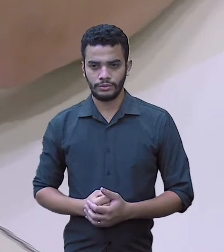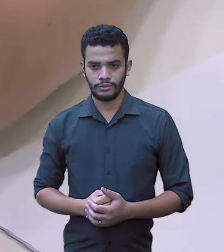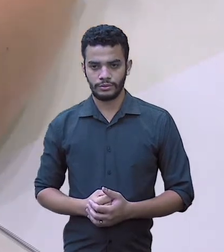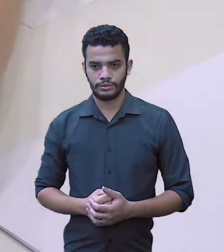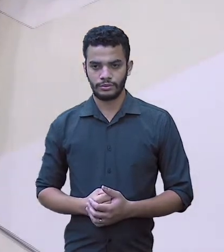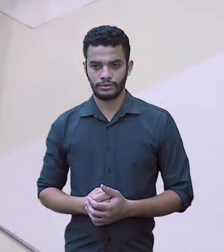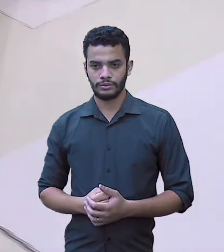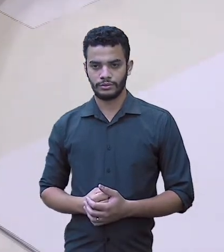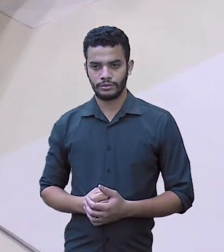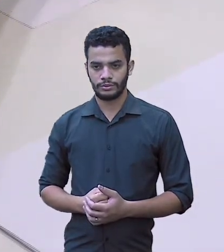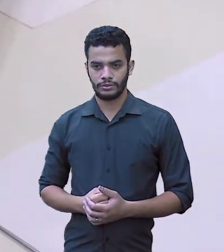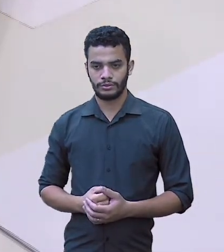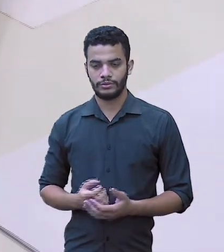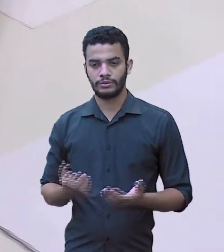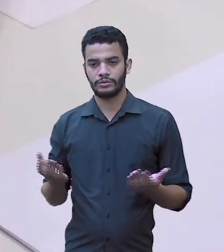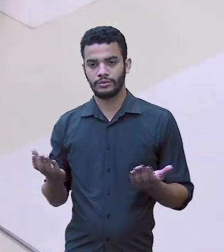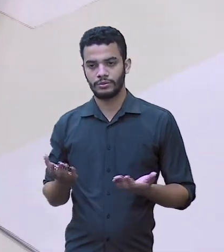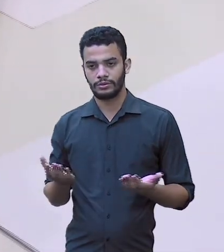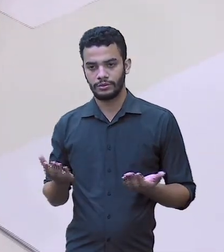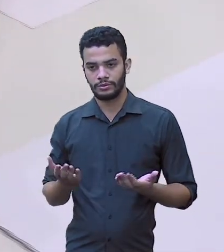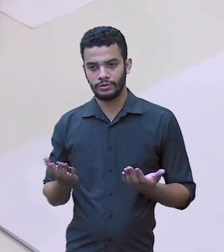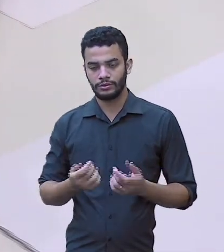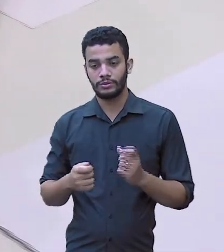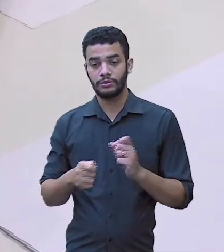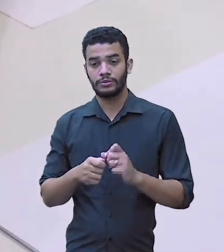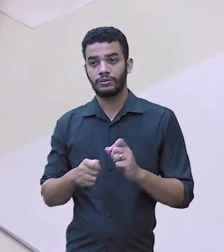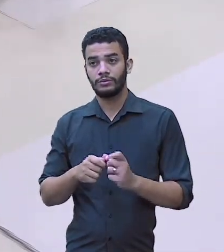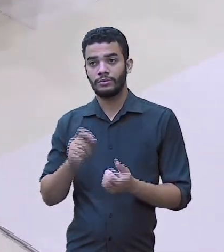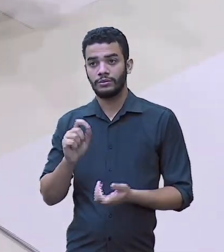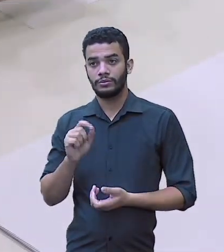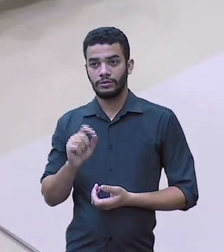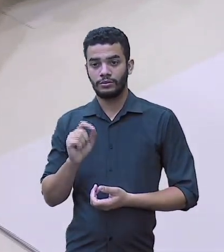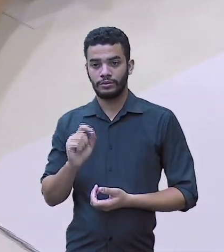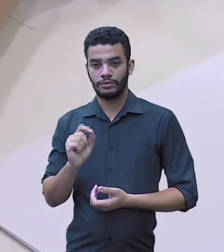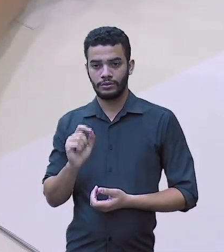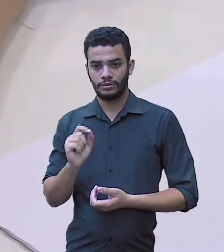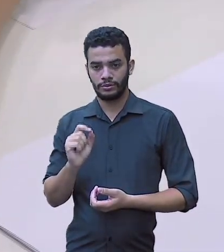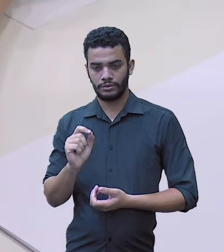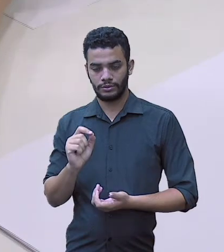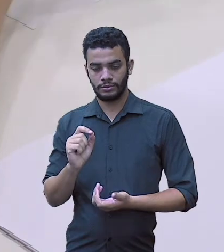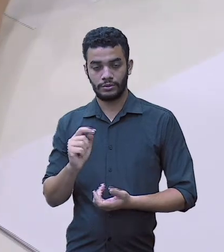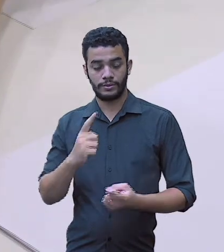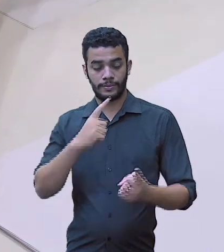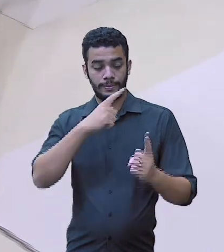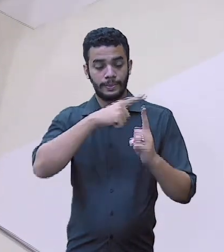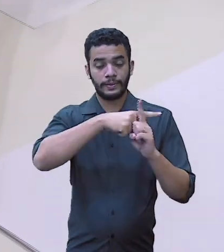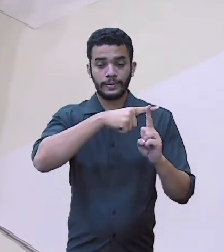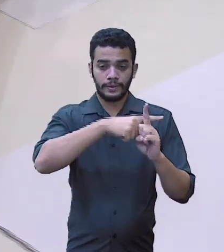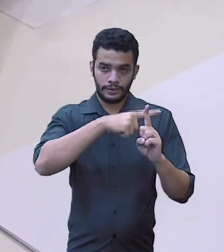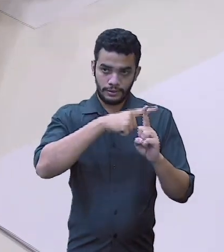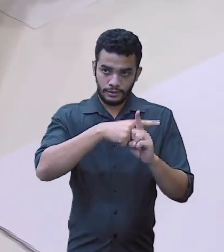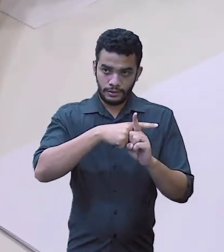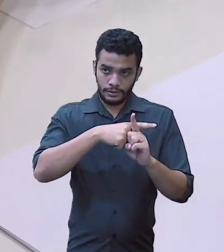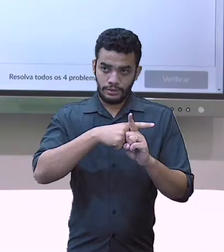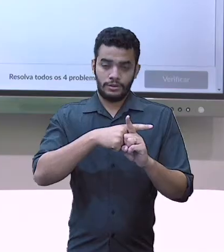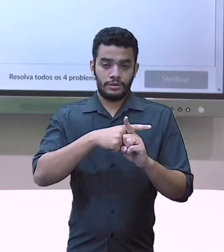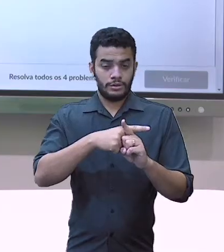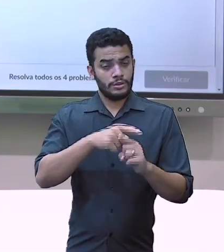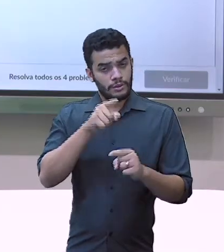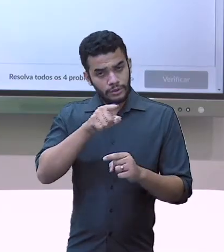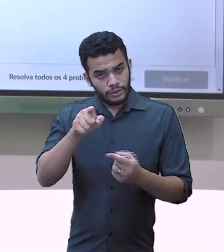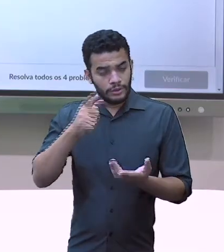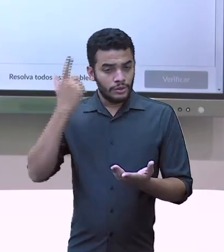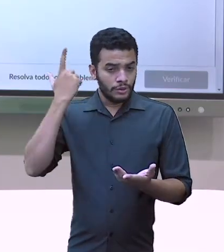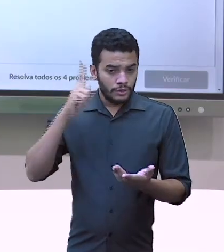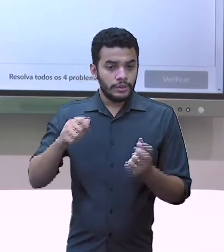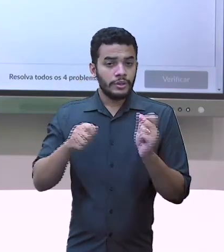Aqui, olha, eu vou somar. Eu estou fazendo aqui para vocês verem, mas vocês podem fazer em casa,